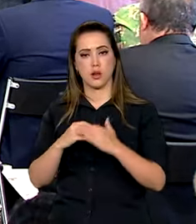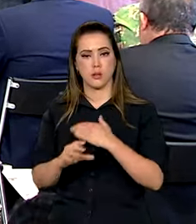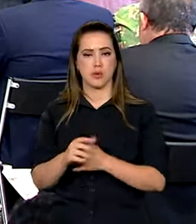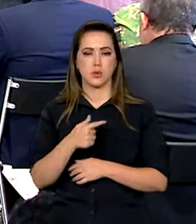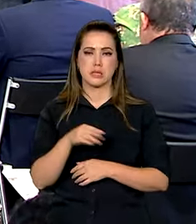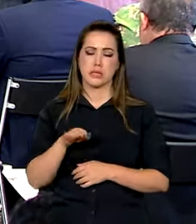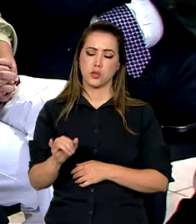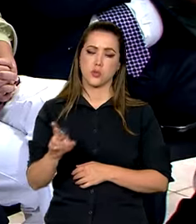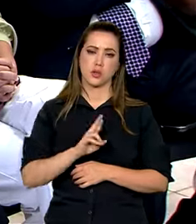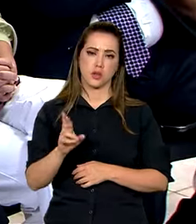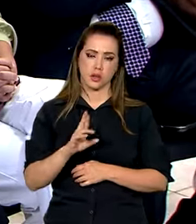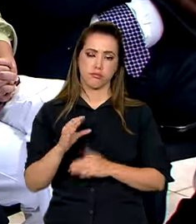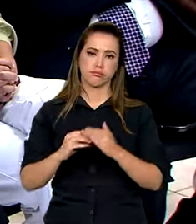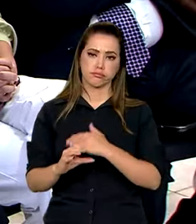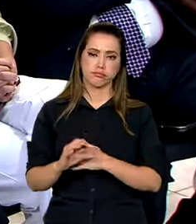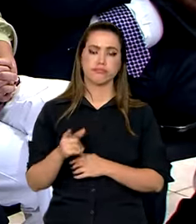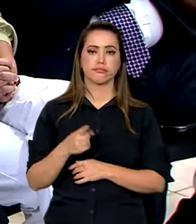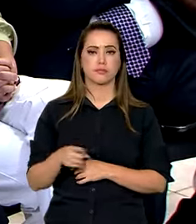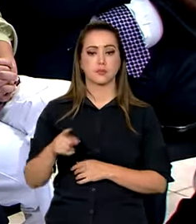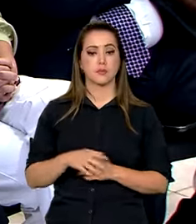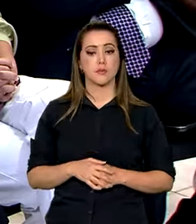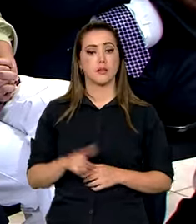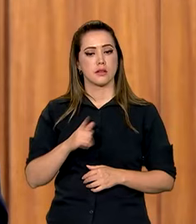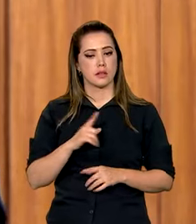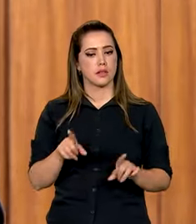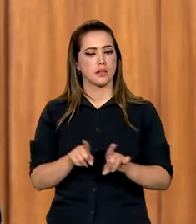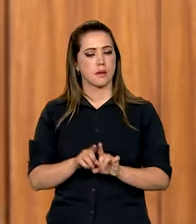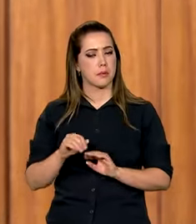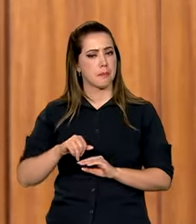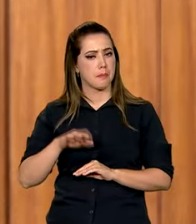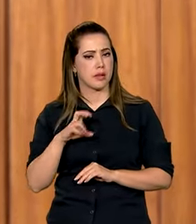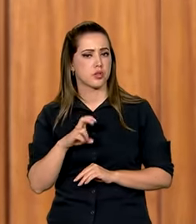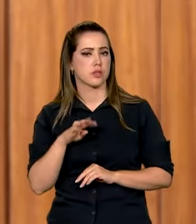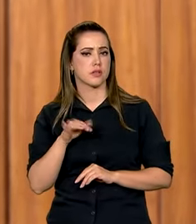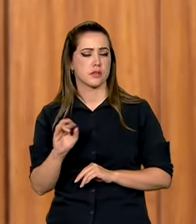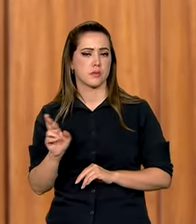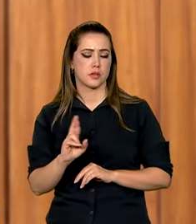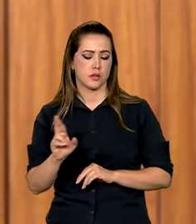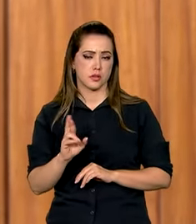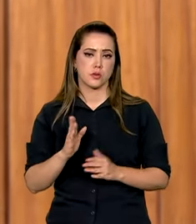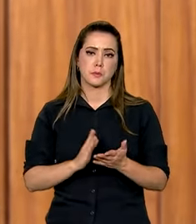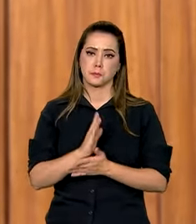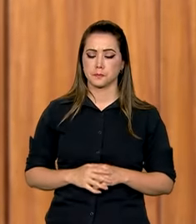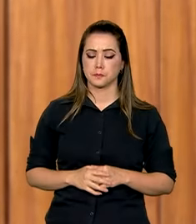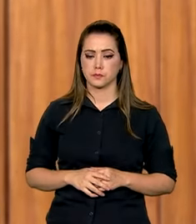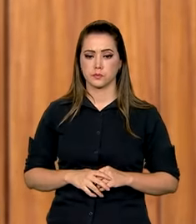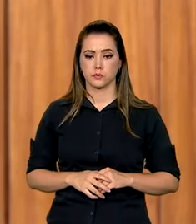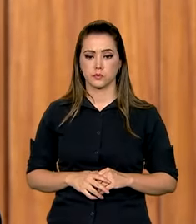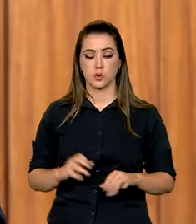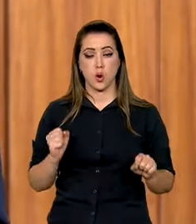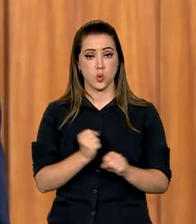7 bilhões para investimentos e tem ainda mais de R 5 bilhões aprovados. Na